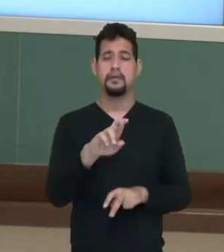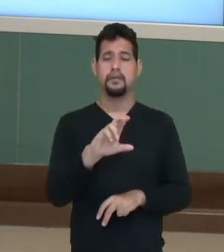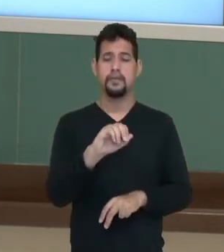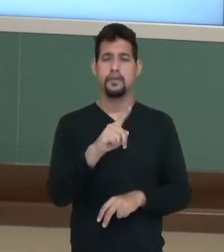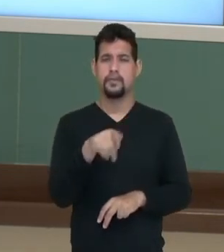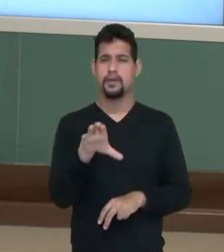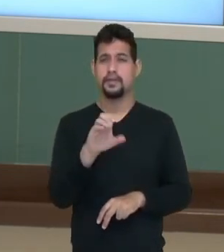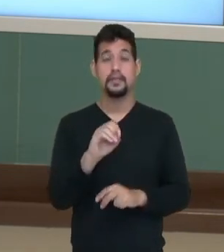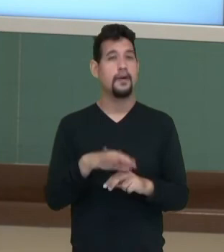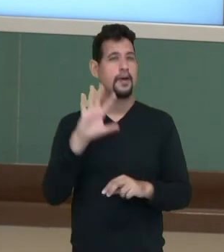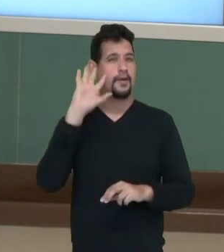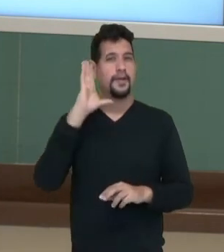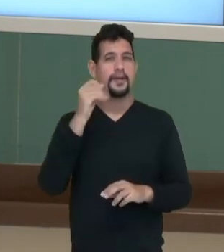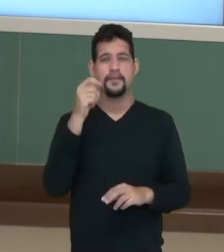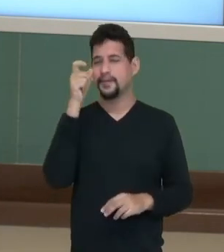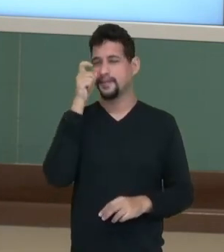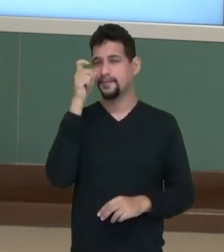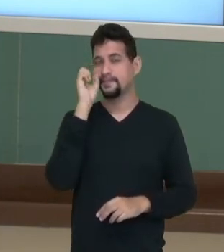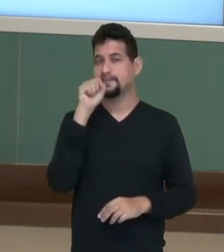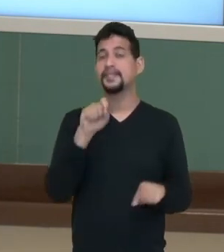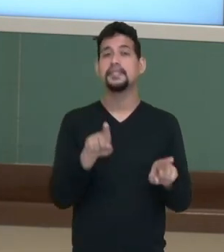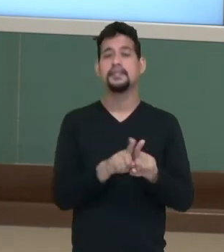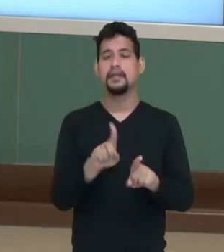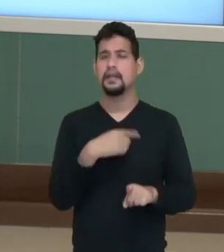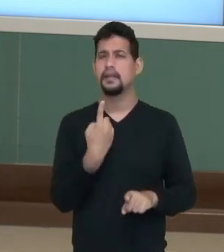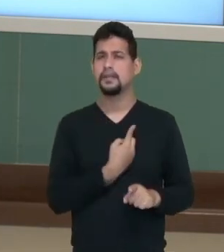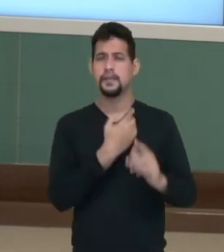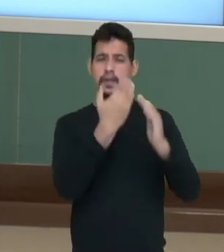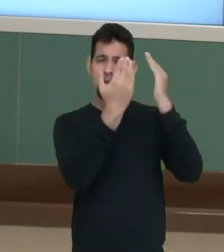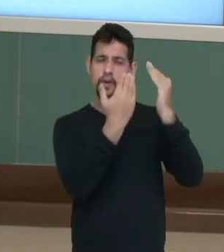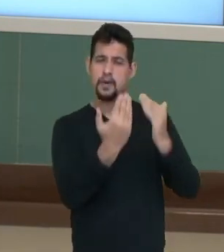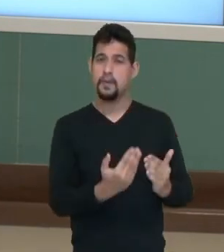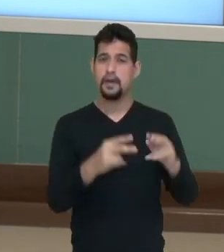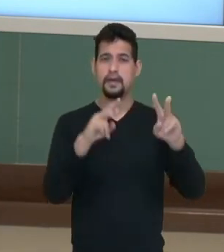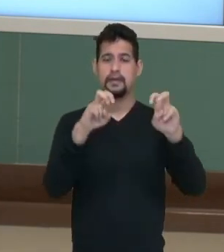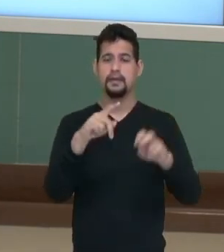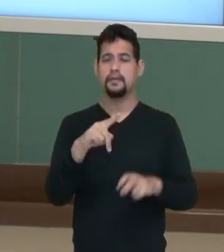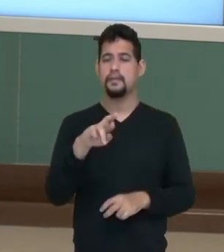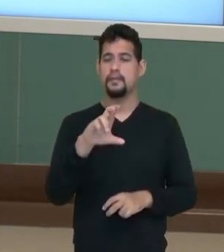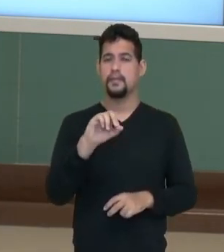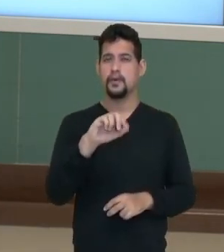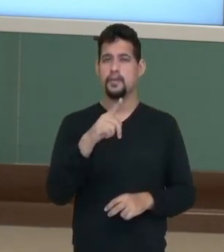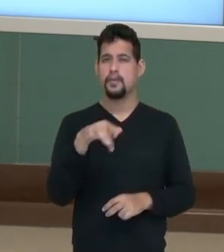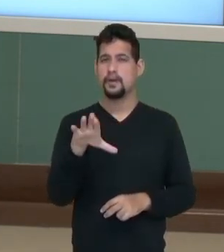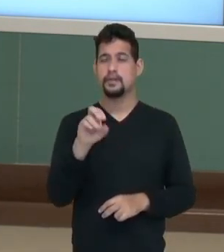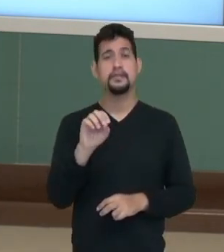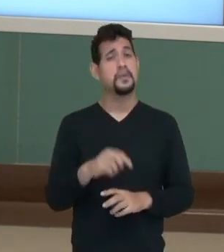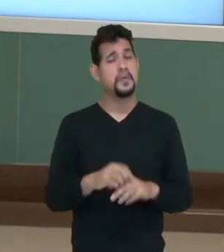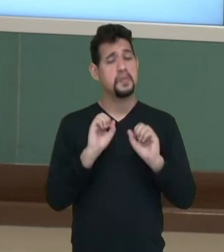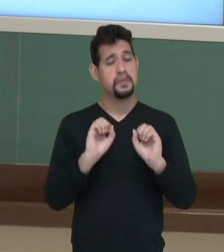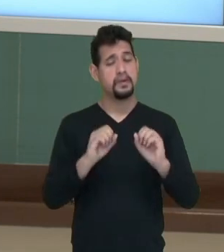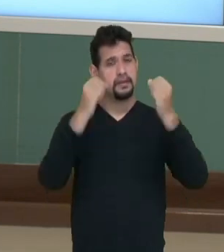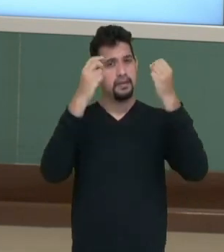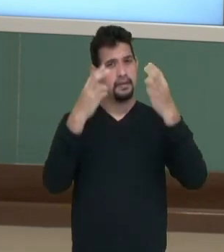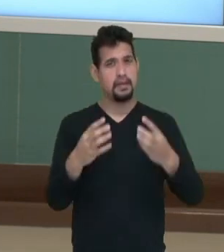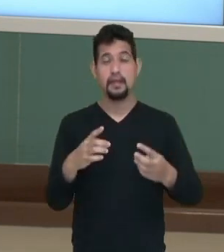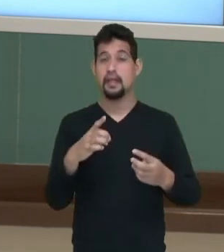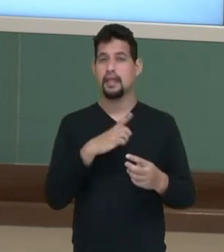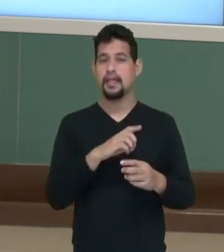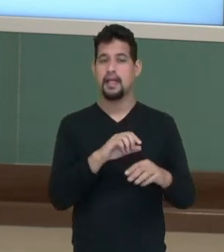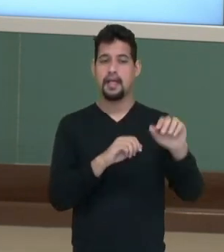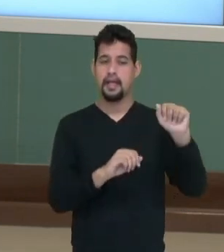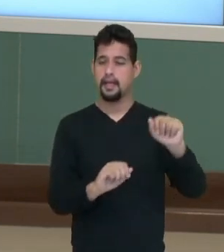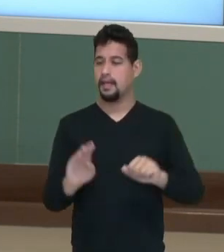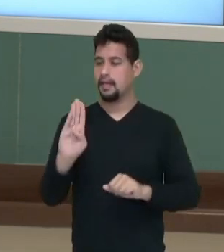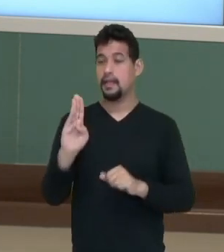acontece uma coisa muito interessante quando nós comparamos essas proporções. Olha lá, eu posso dizer que A está para B,